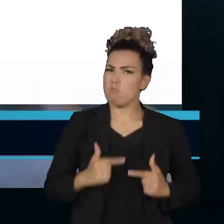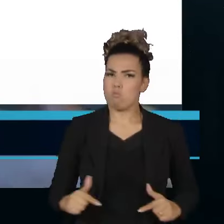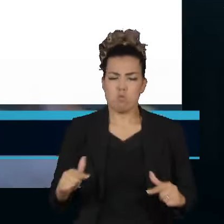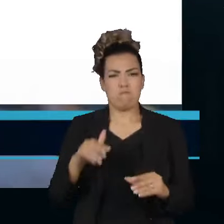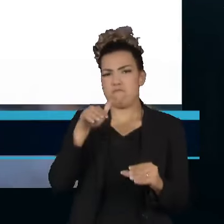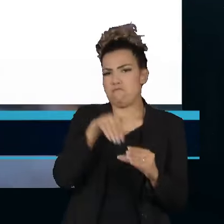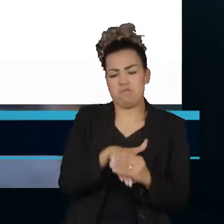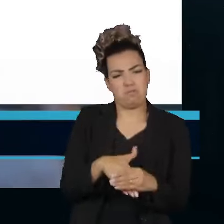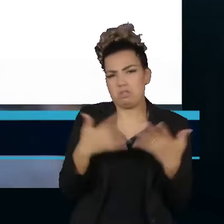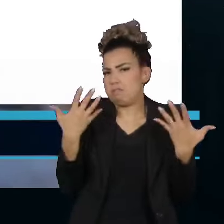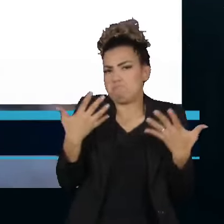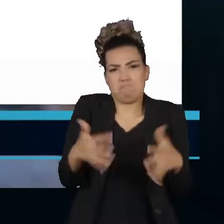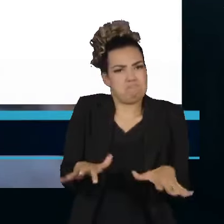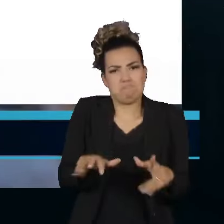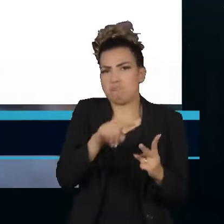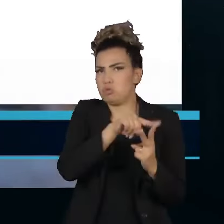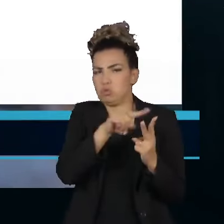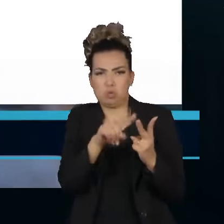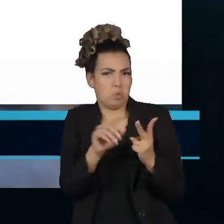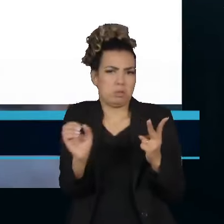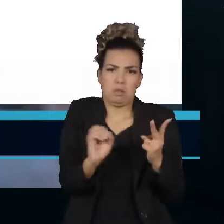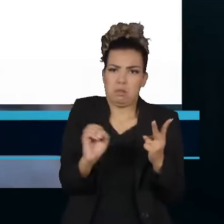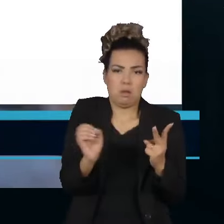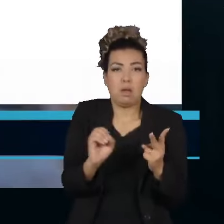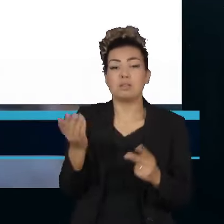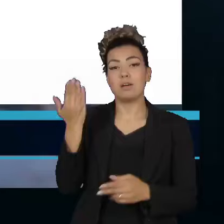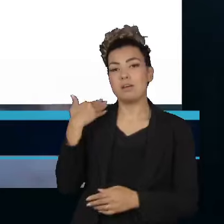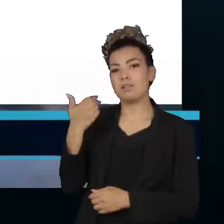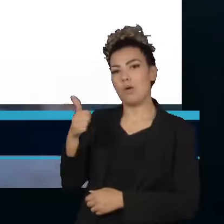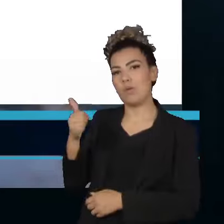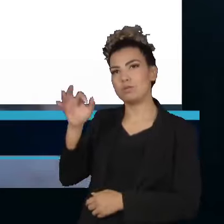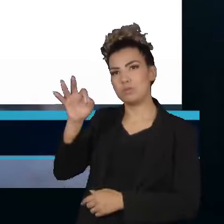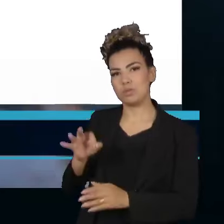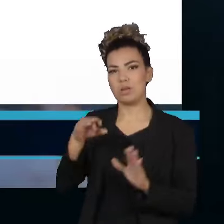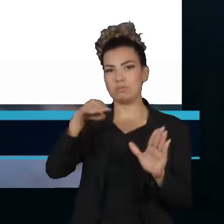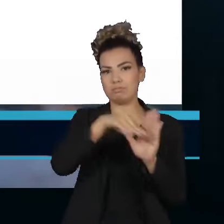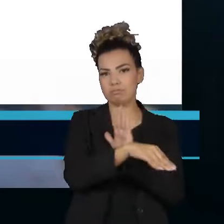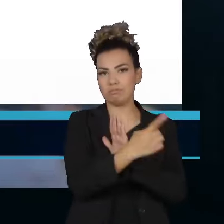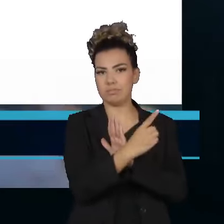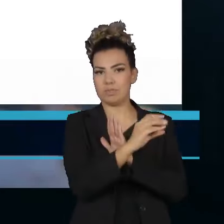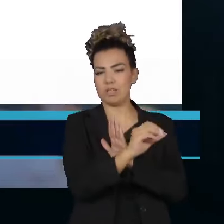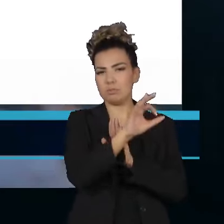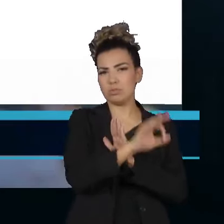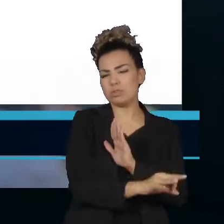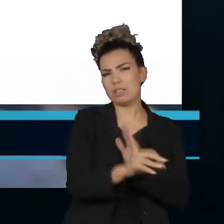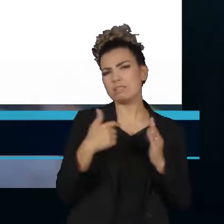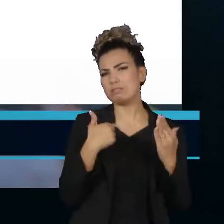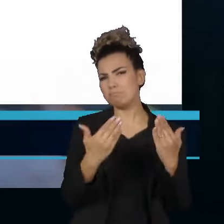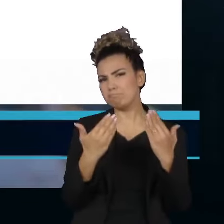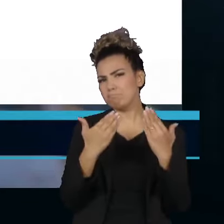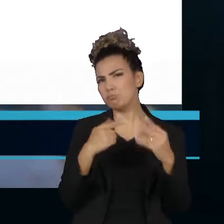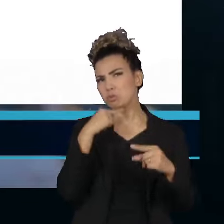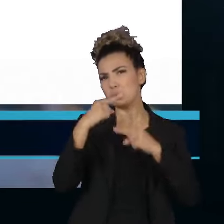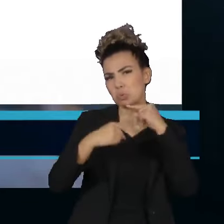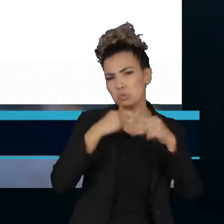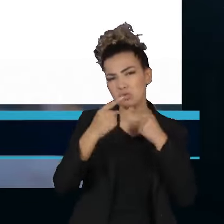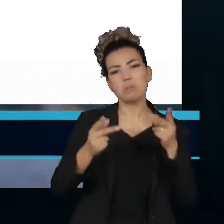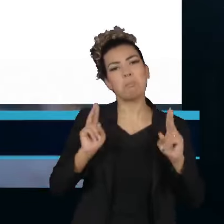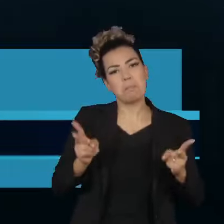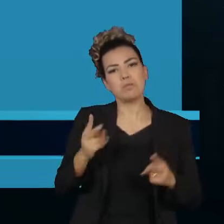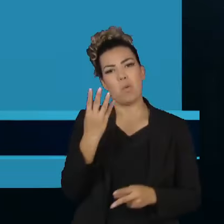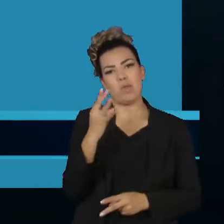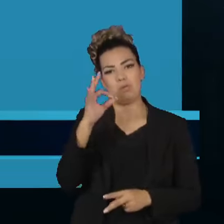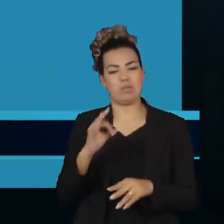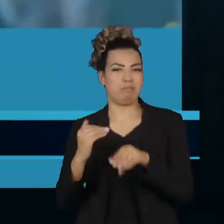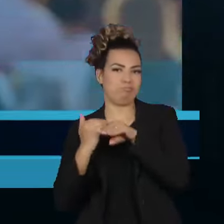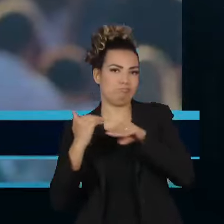nulos e eleitores que não pretendem votar em nenhum dos dois foi de 11% para 10%. E o de indecisos se manteve em 4%. A